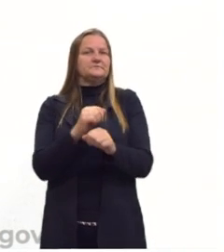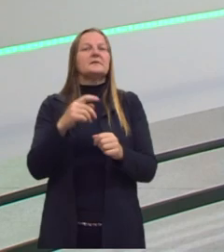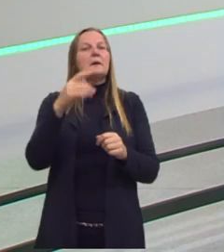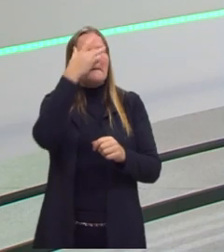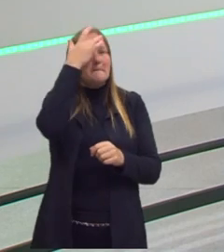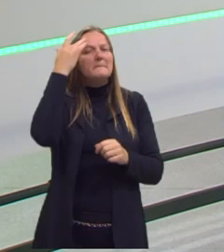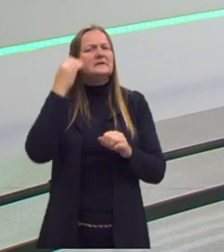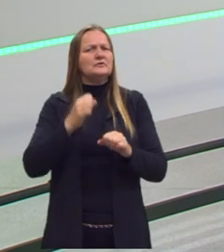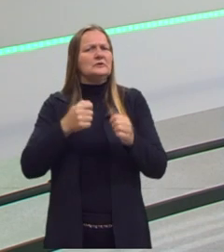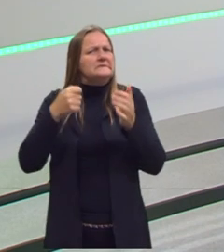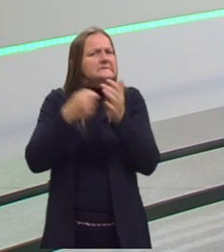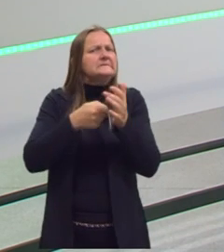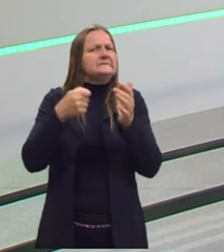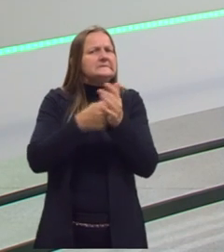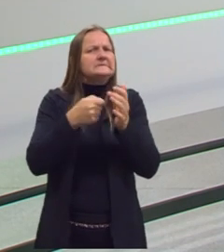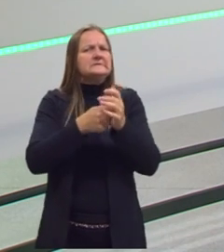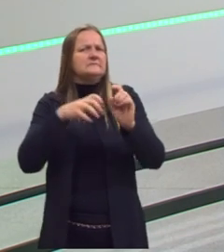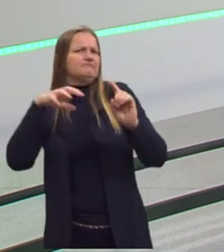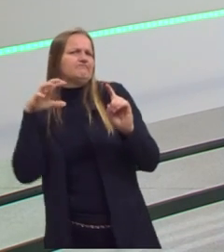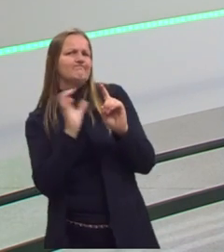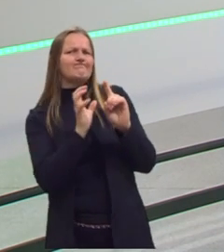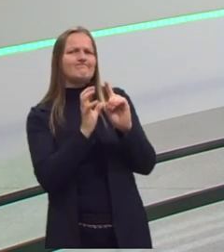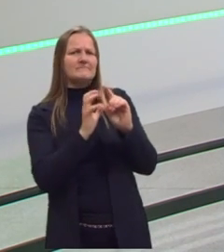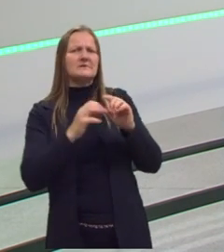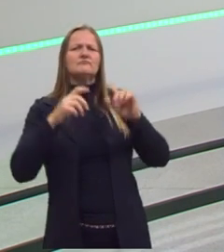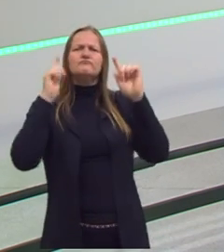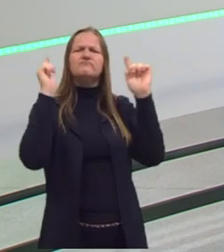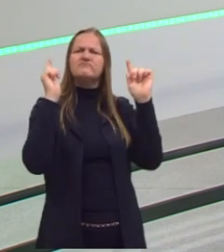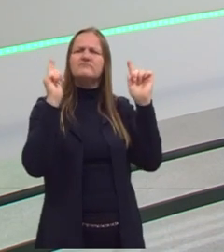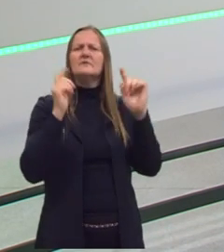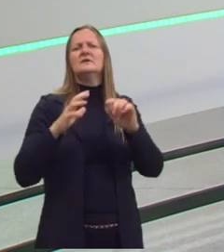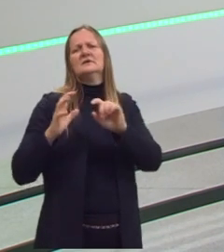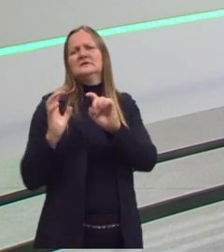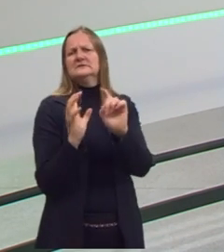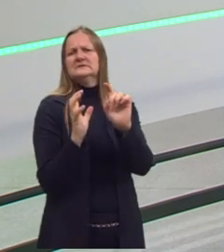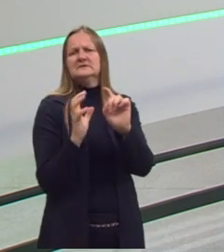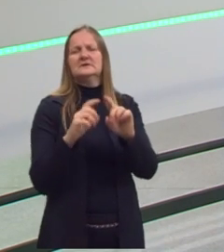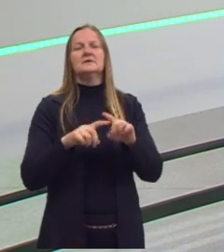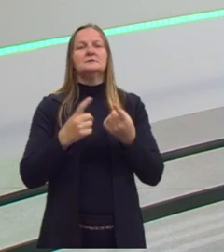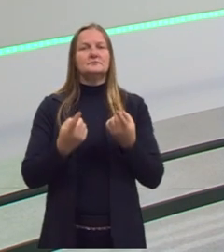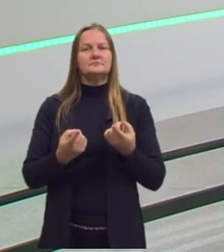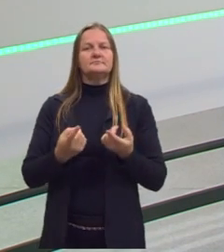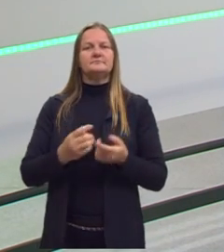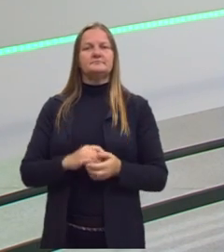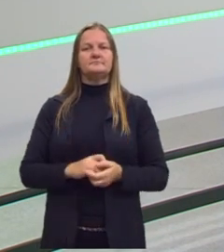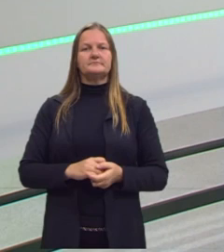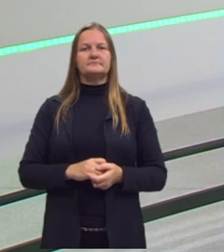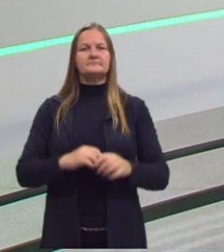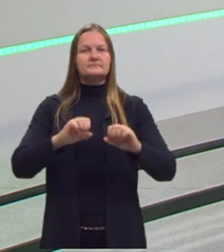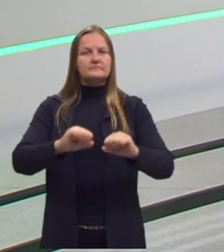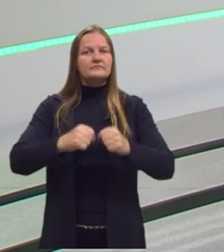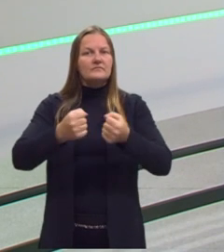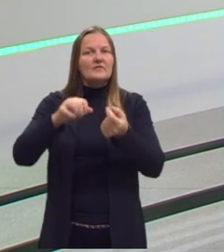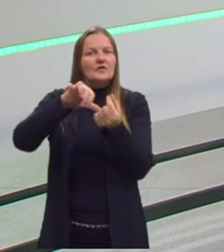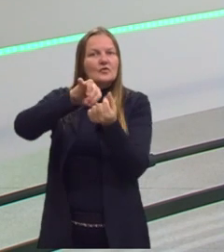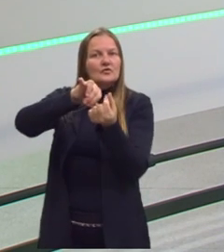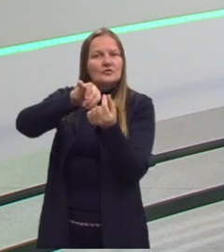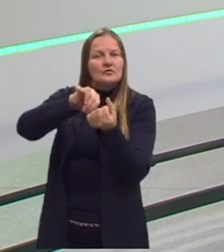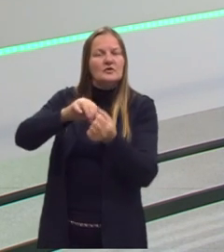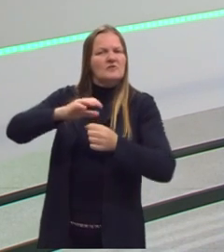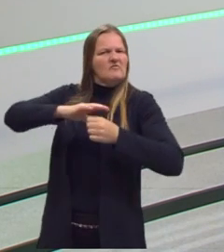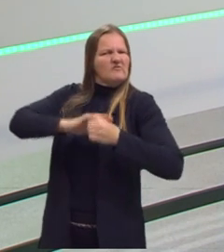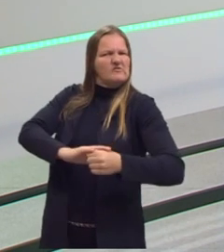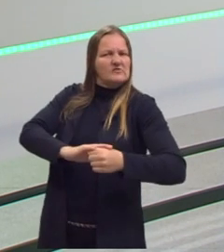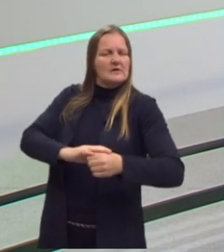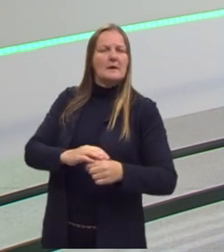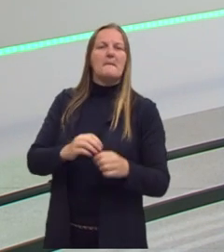pessoas lutaram contra, fizeram protestos, mas essa força do capitalismo de se impor foi